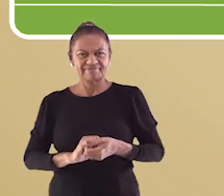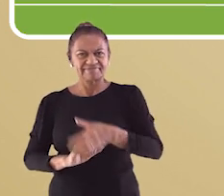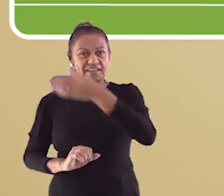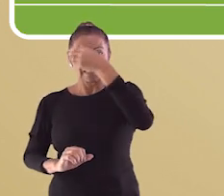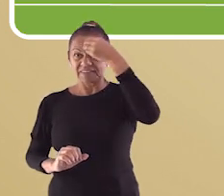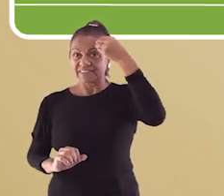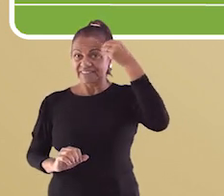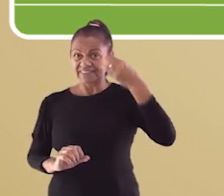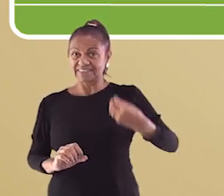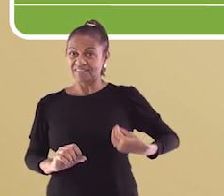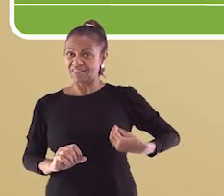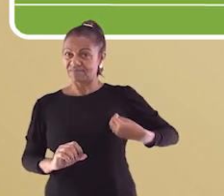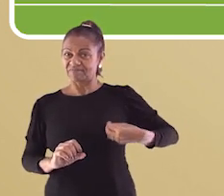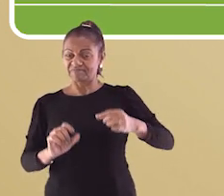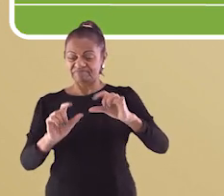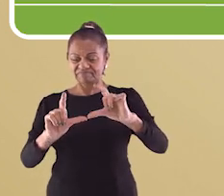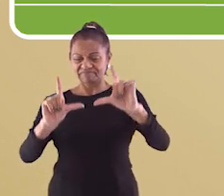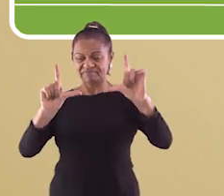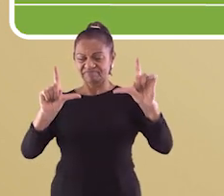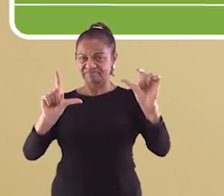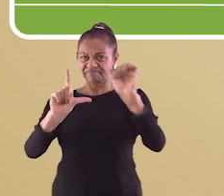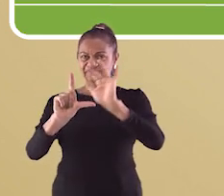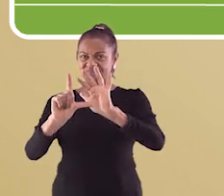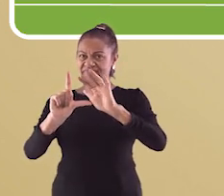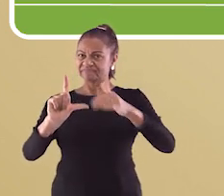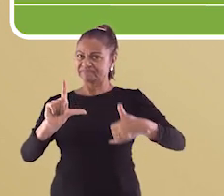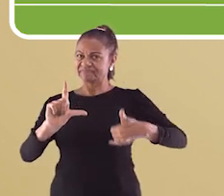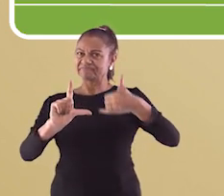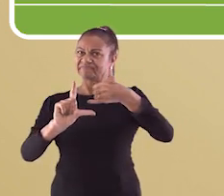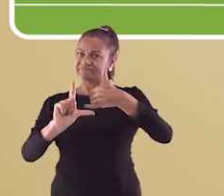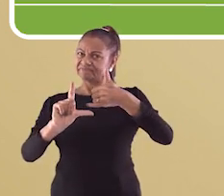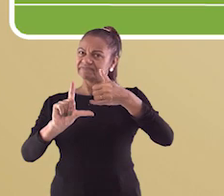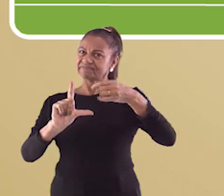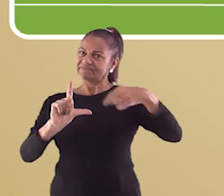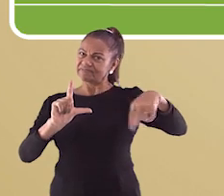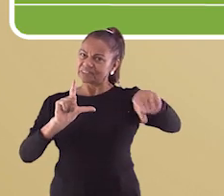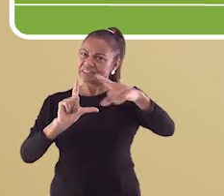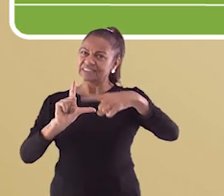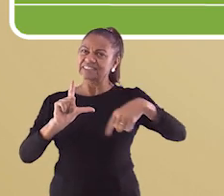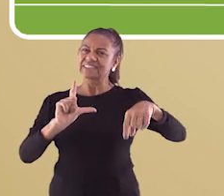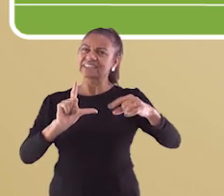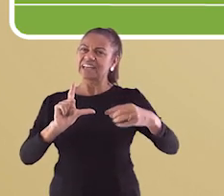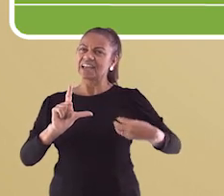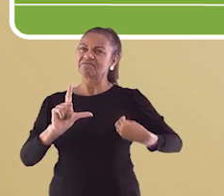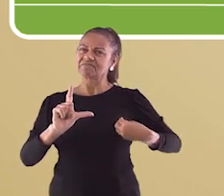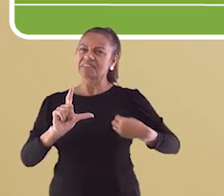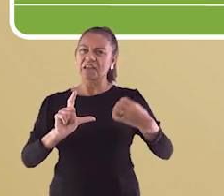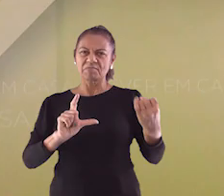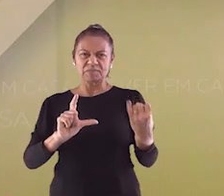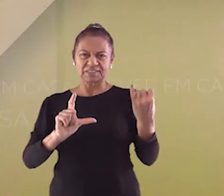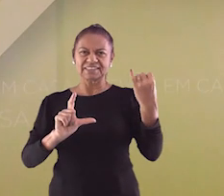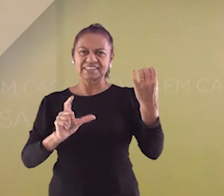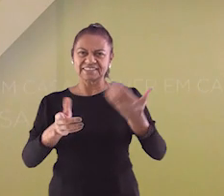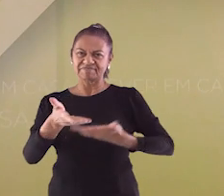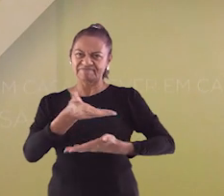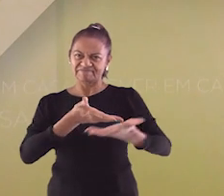apontar o seu celular para o QR Code que está aí na sua tela. A sua participação, ela é muito importante. Bom, observe